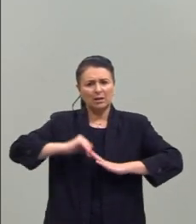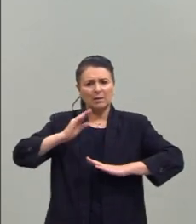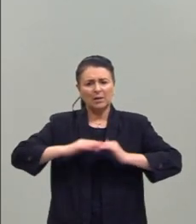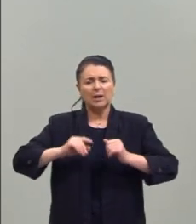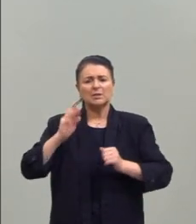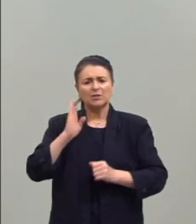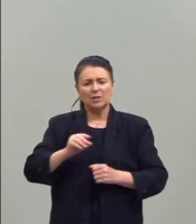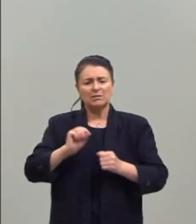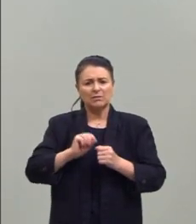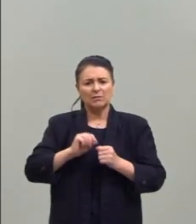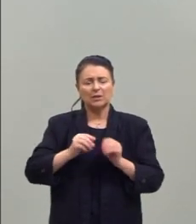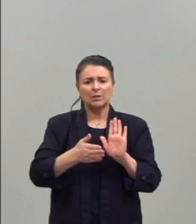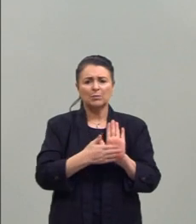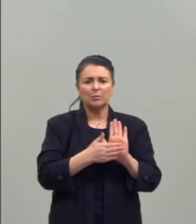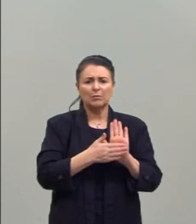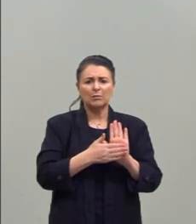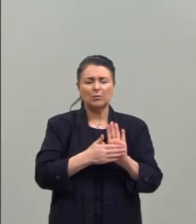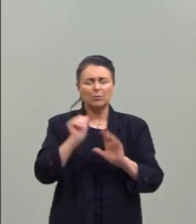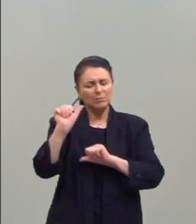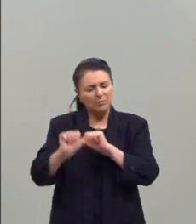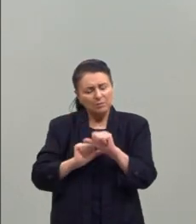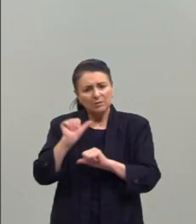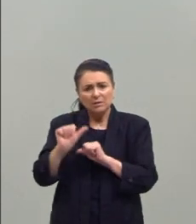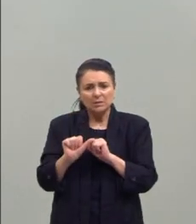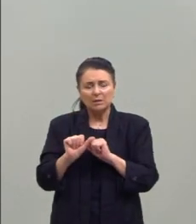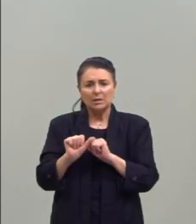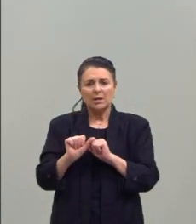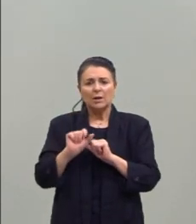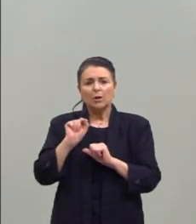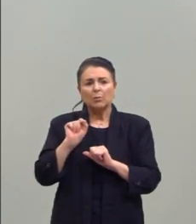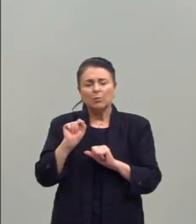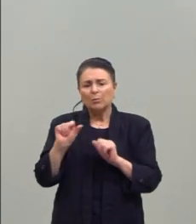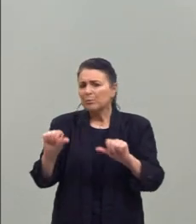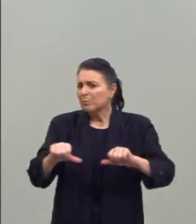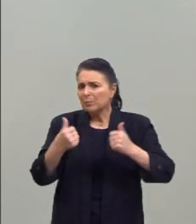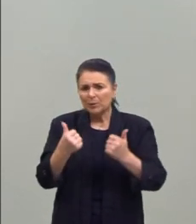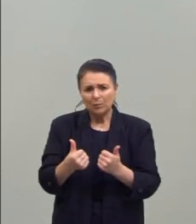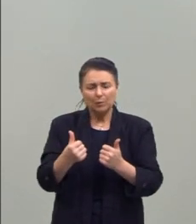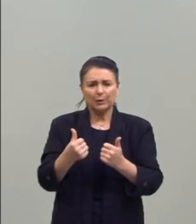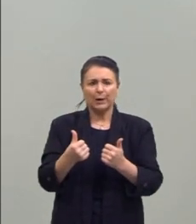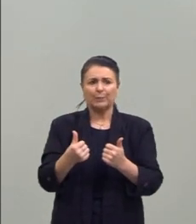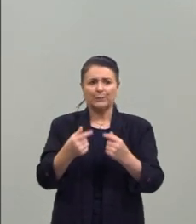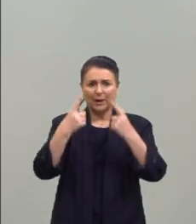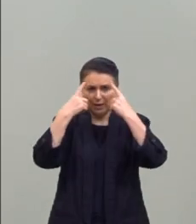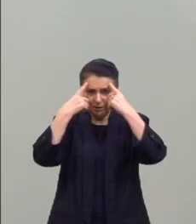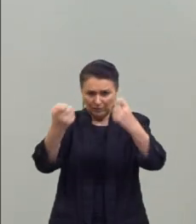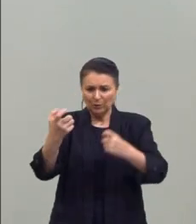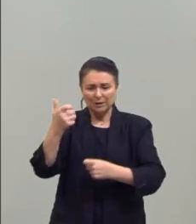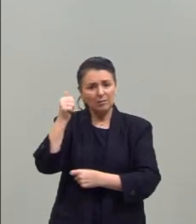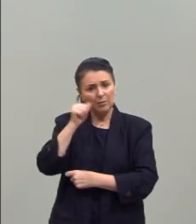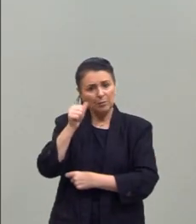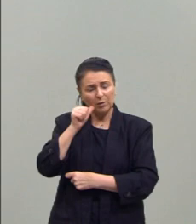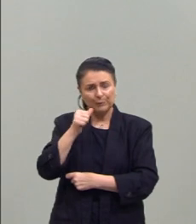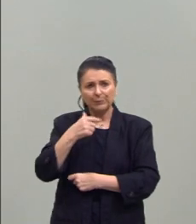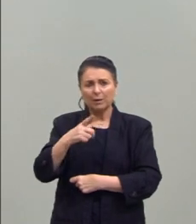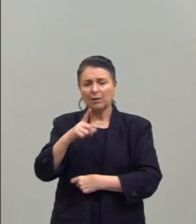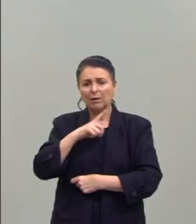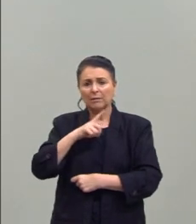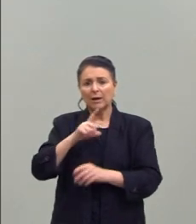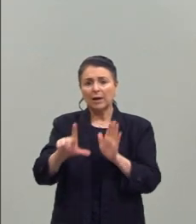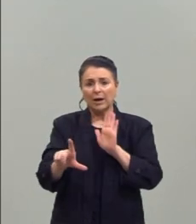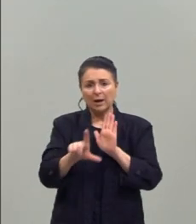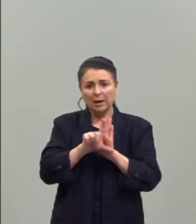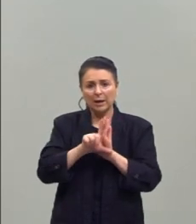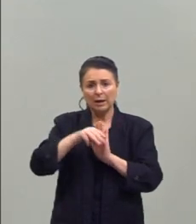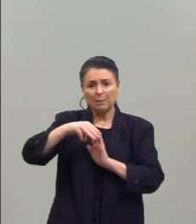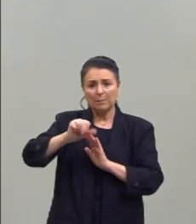feitas, e propor algumas pequenas alterações, pequenas melhorias. no caso da violência contra a mulher, a gente tem a lei Maria da